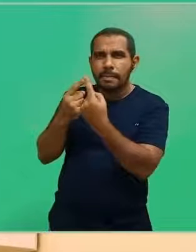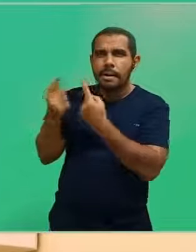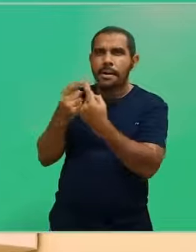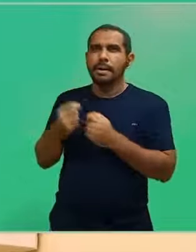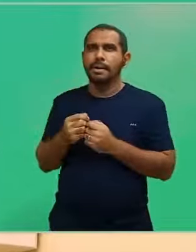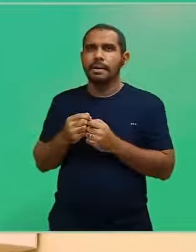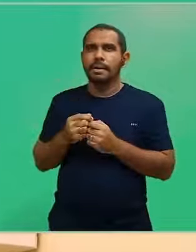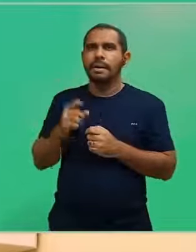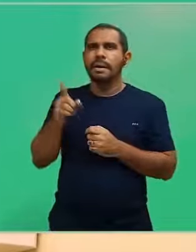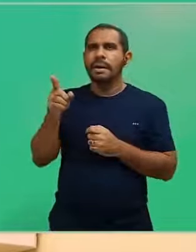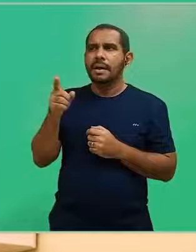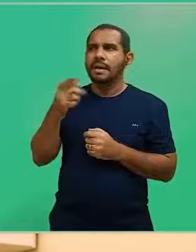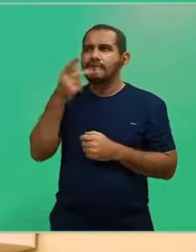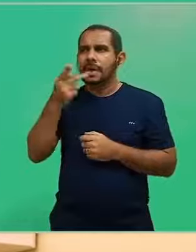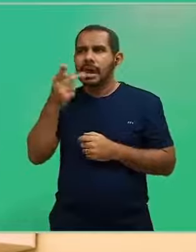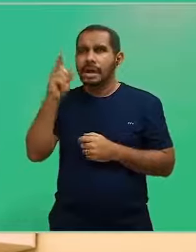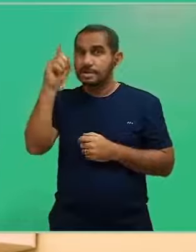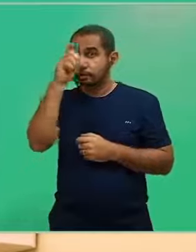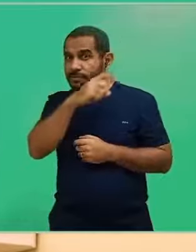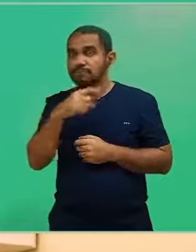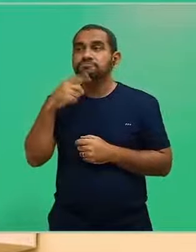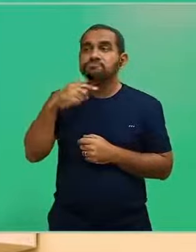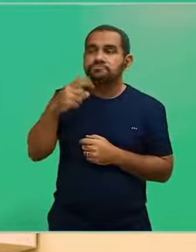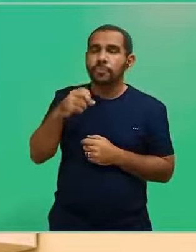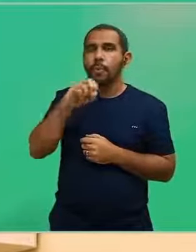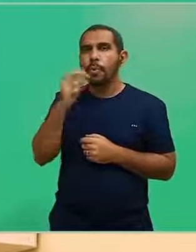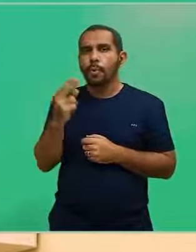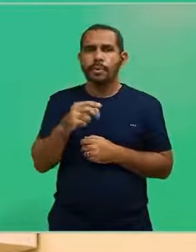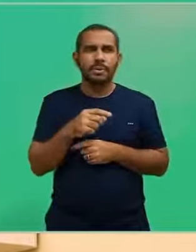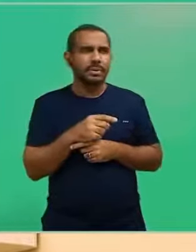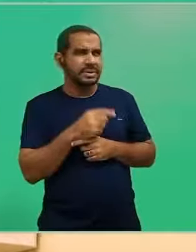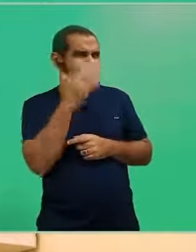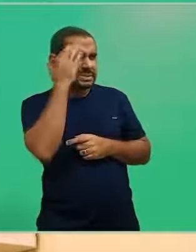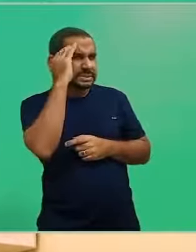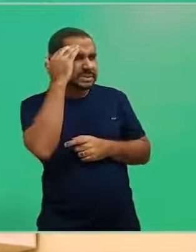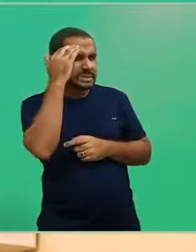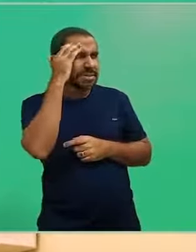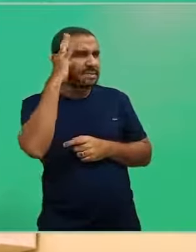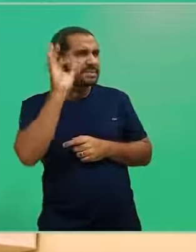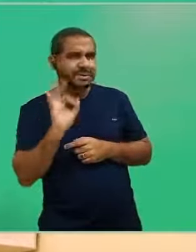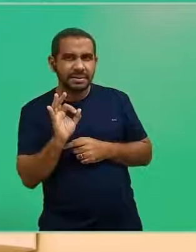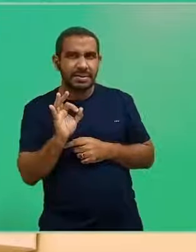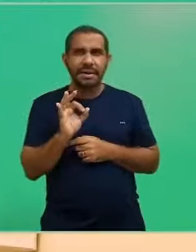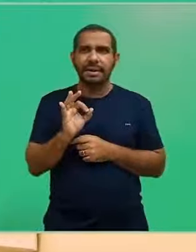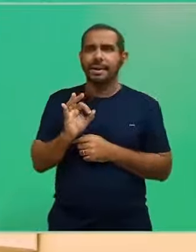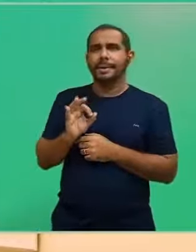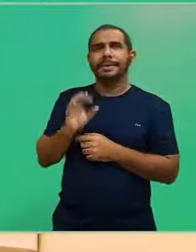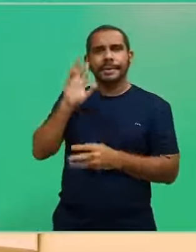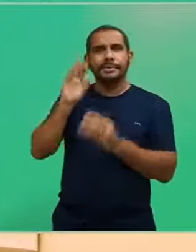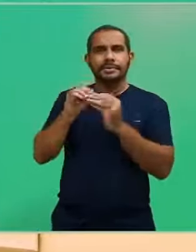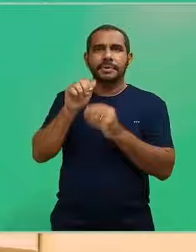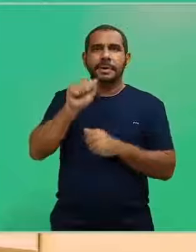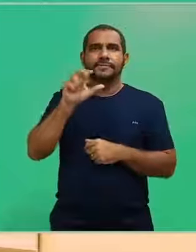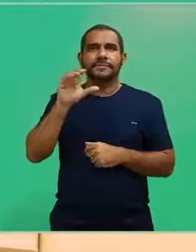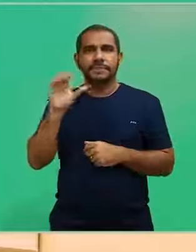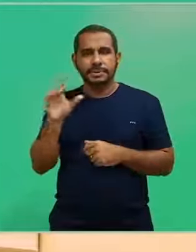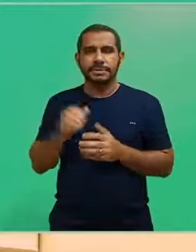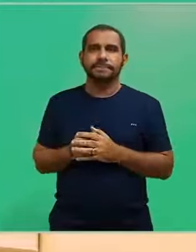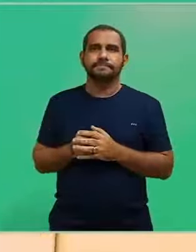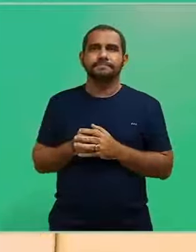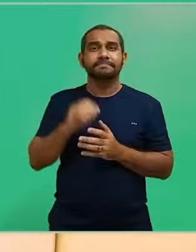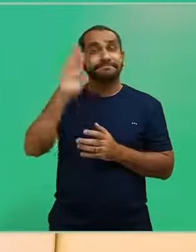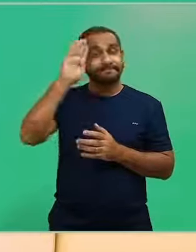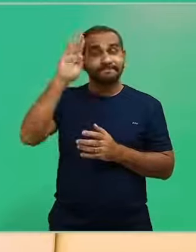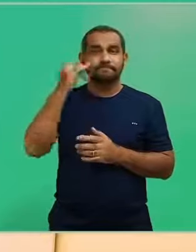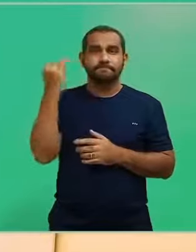Fale com a pessoa. Se ela não consegue falar, ou se ela não consegue entender o que você está falando, isso também é um sinal de